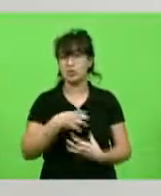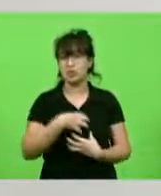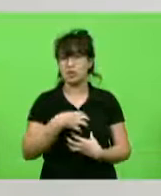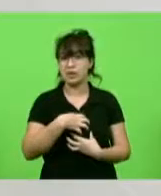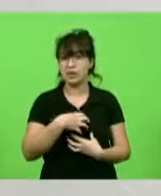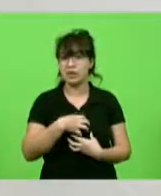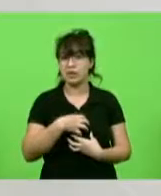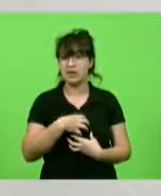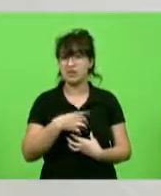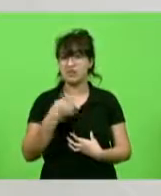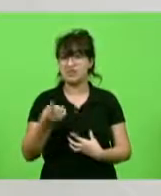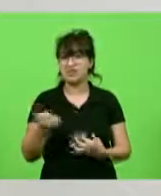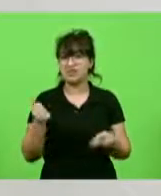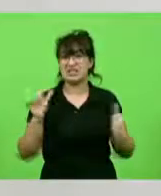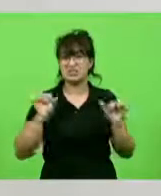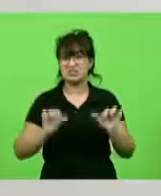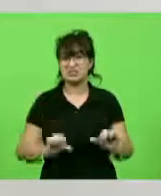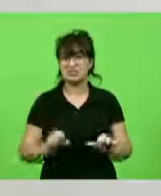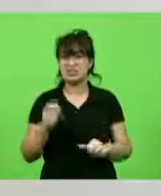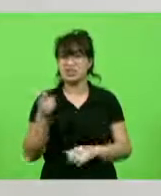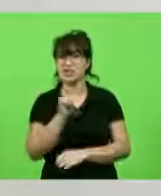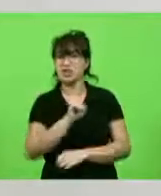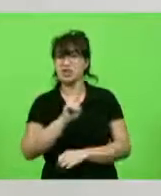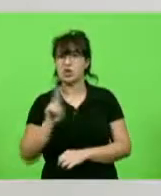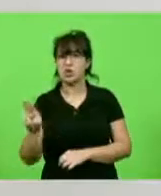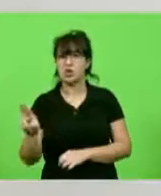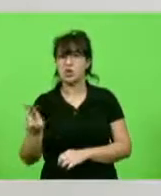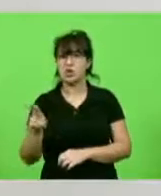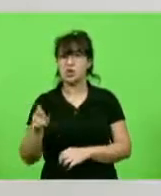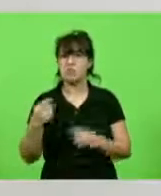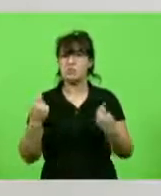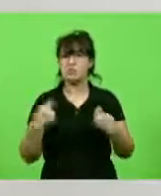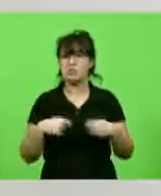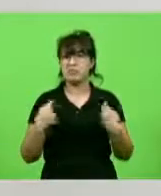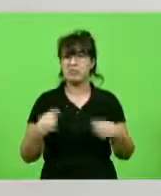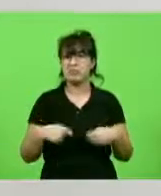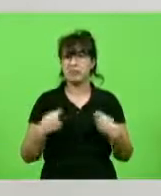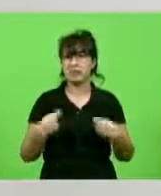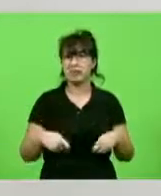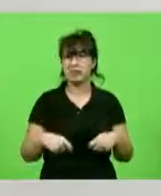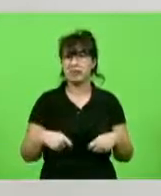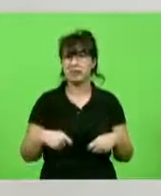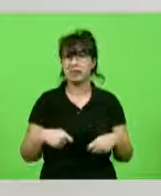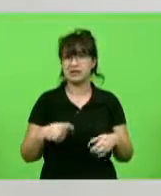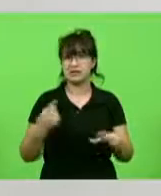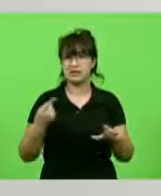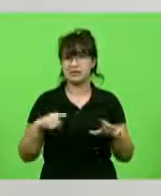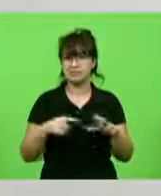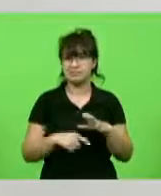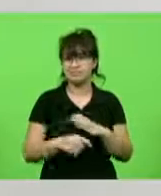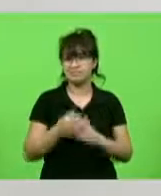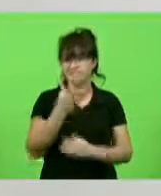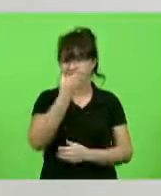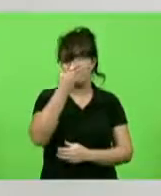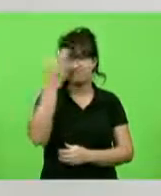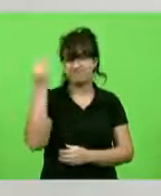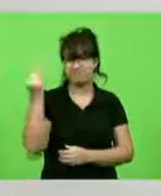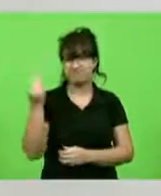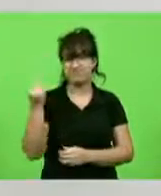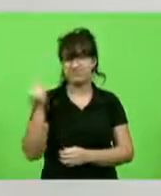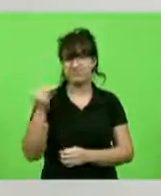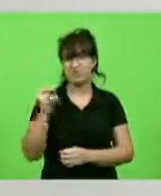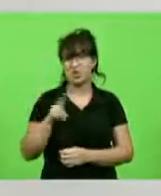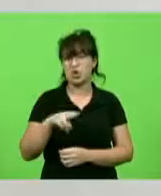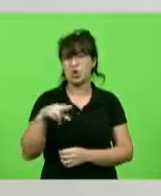Bahia, e que seu nome seja julgado no profundo vale do esquecimento e que nunca